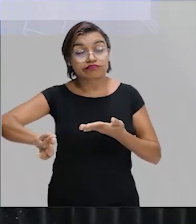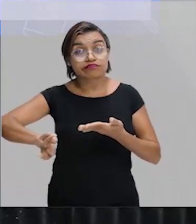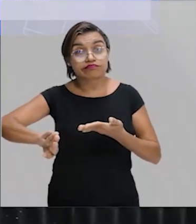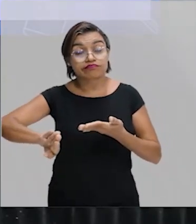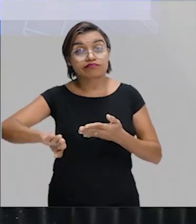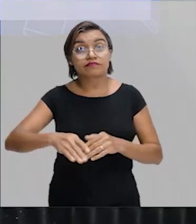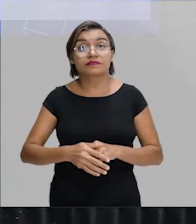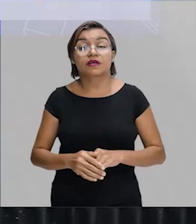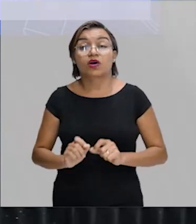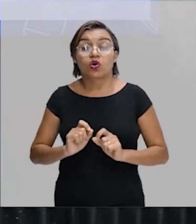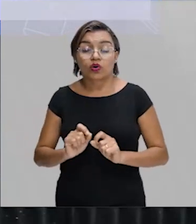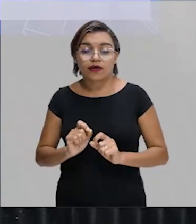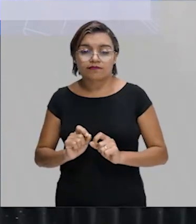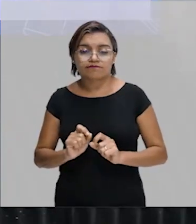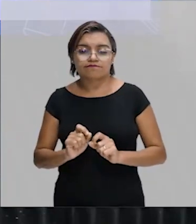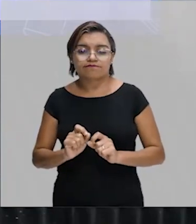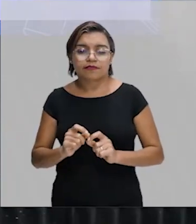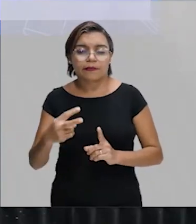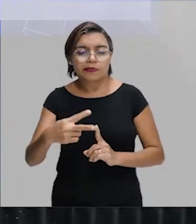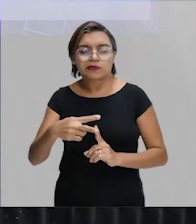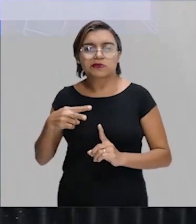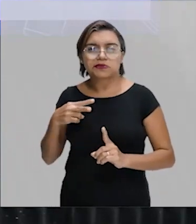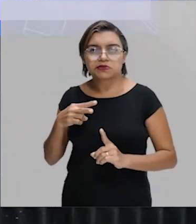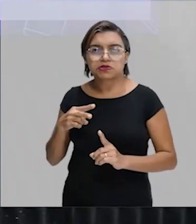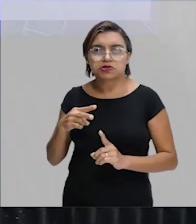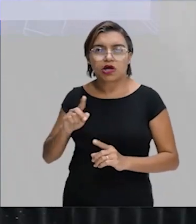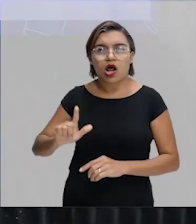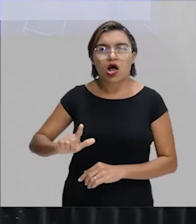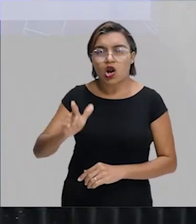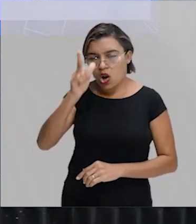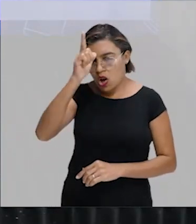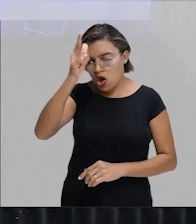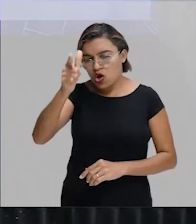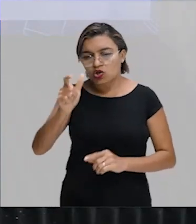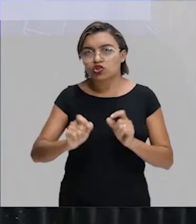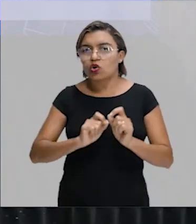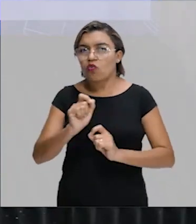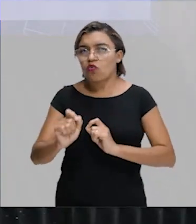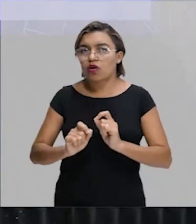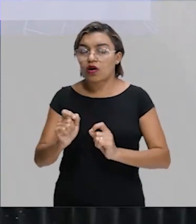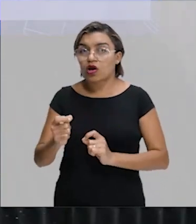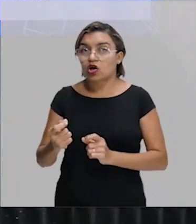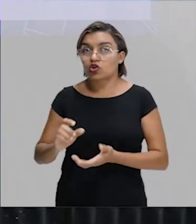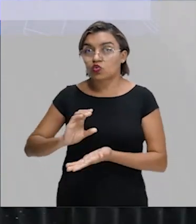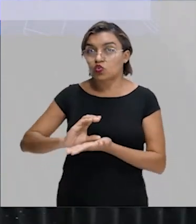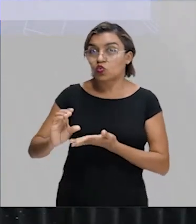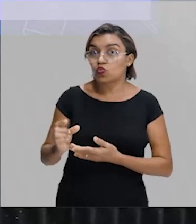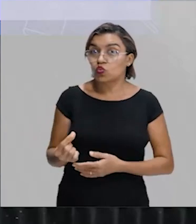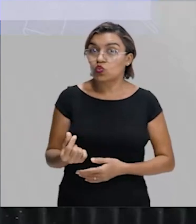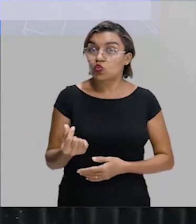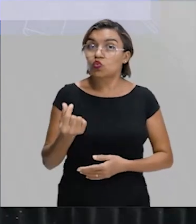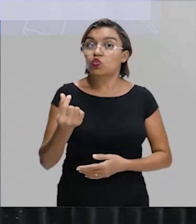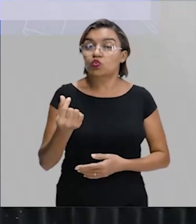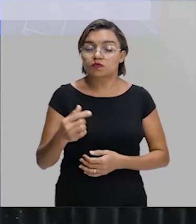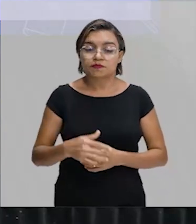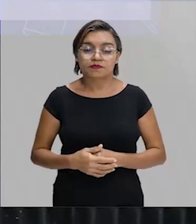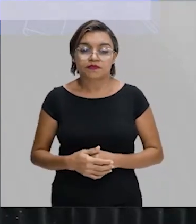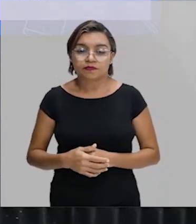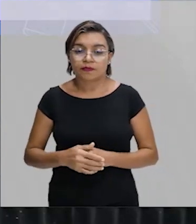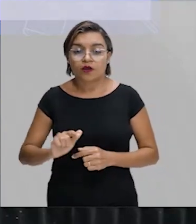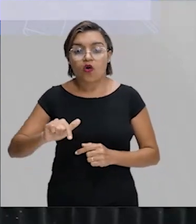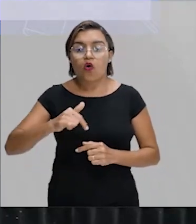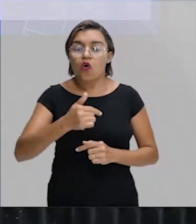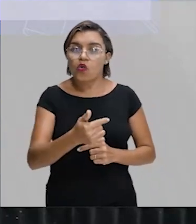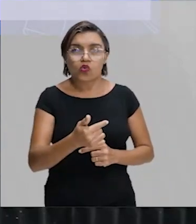partir da lógica do lucro. Ou seja, aqueles que contribuem positivamente para a esfera do lucro são incluídos. Em contrapartida, aqueles que